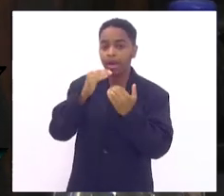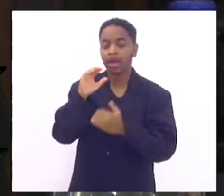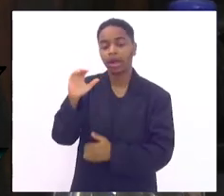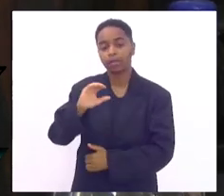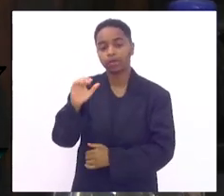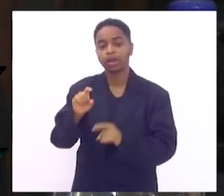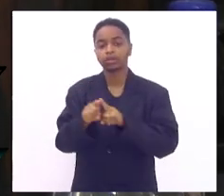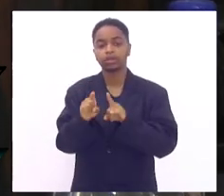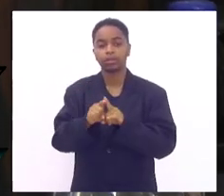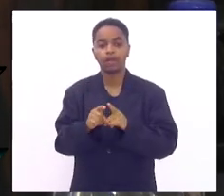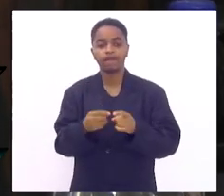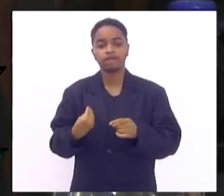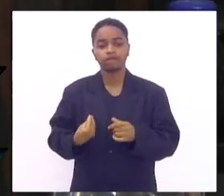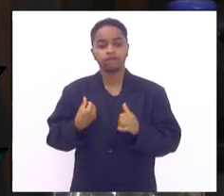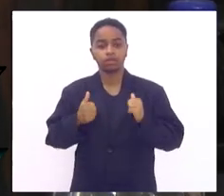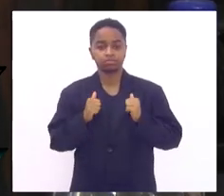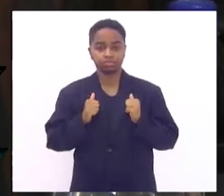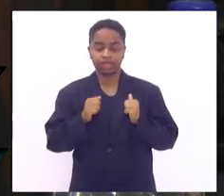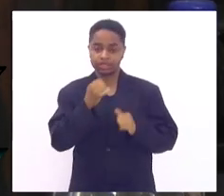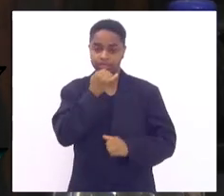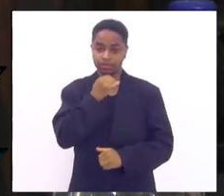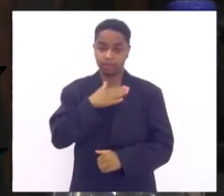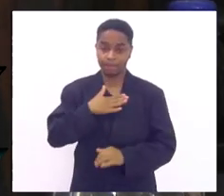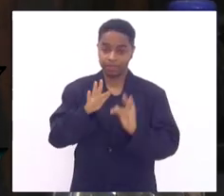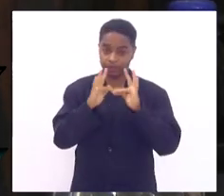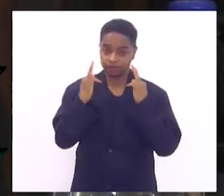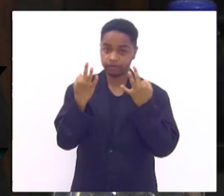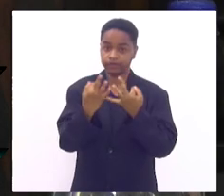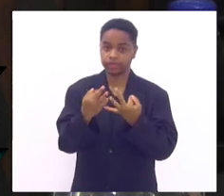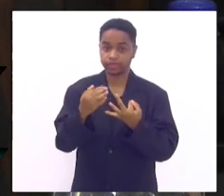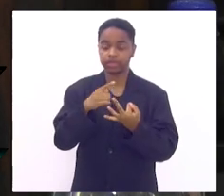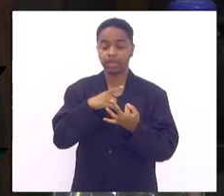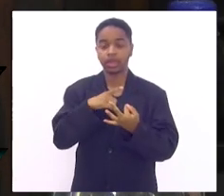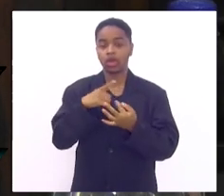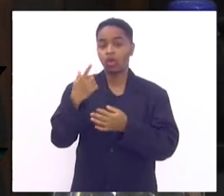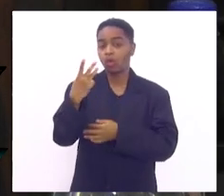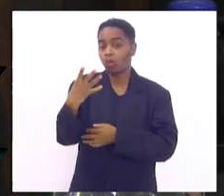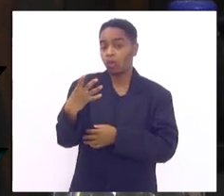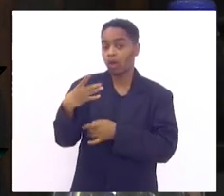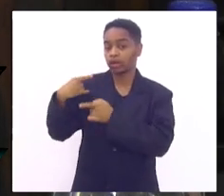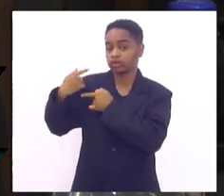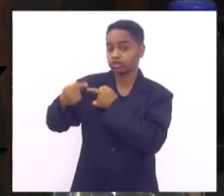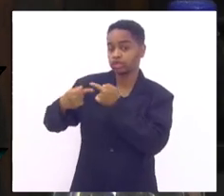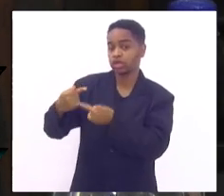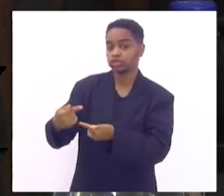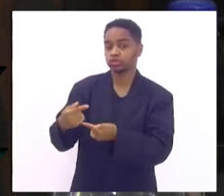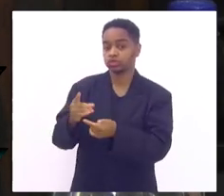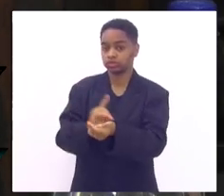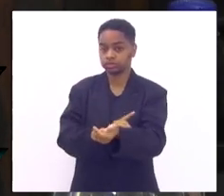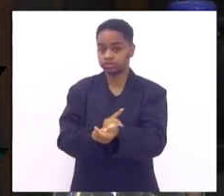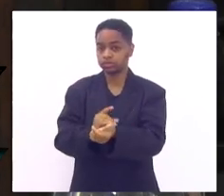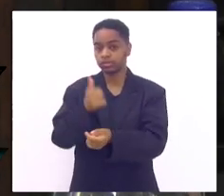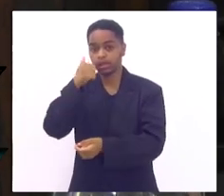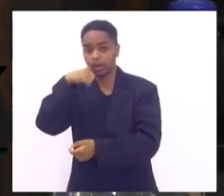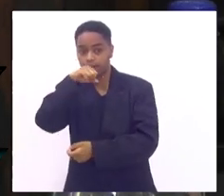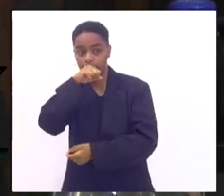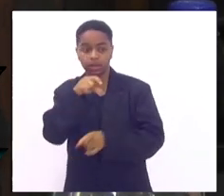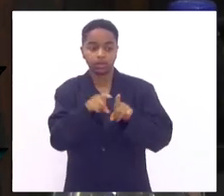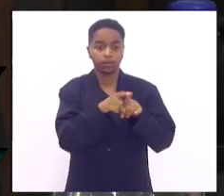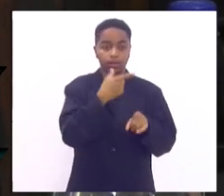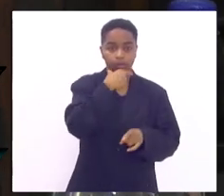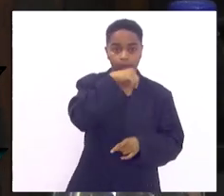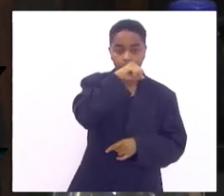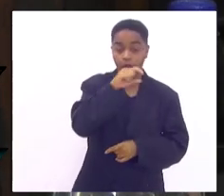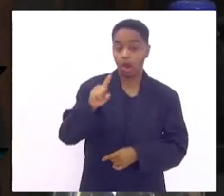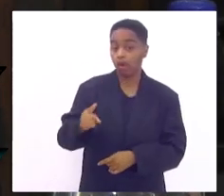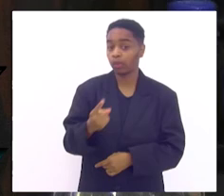sedentarismo eu por exemplo eu vejo de família que é de diabéticos de 4 gerações tanto lá do materno quanto do paterno a única pessoa da